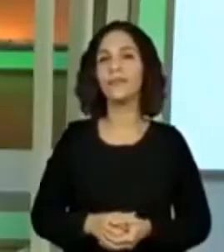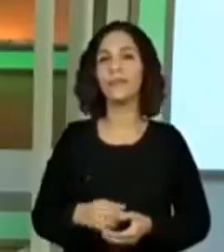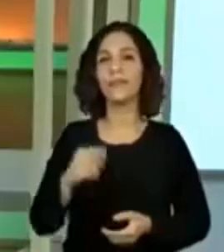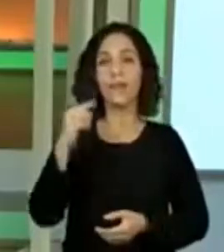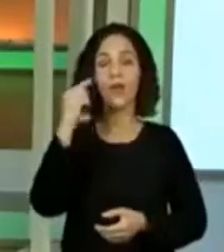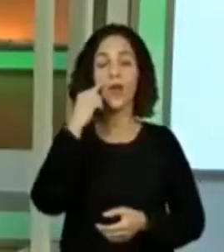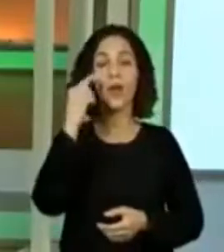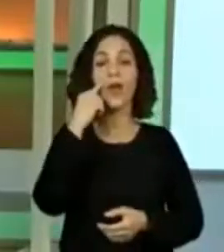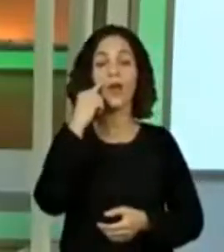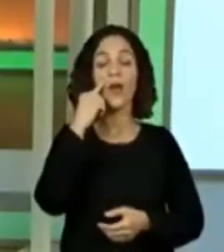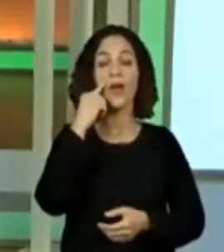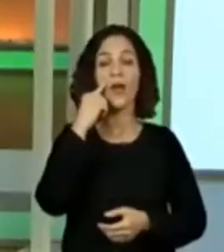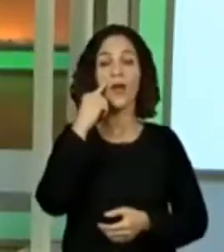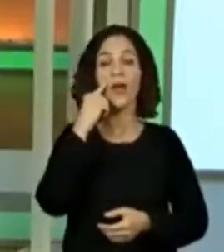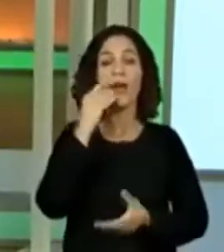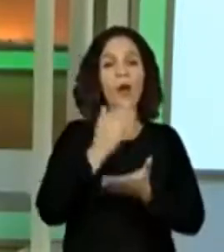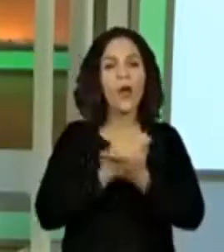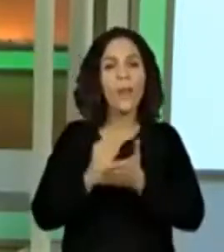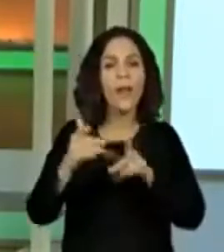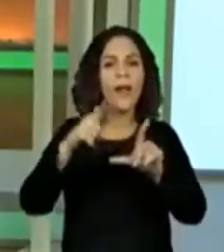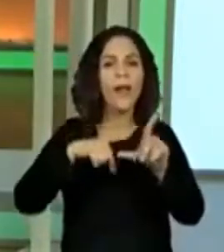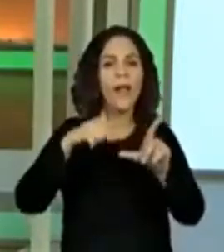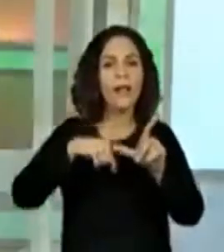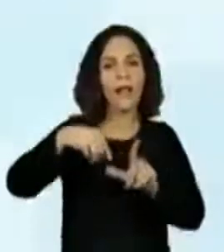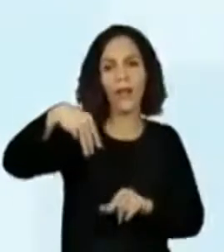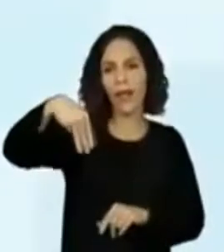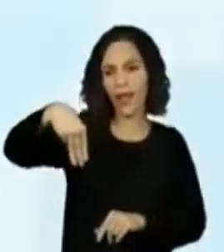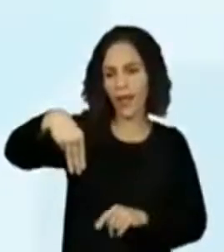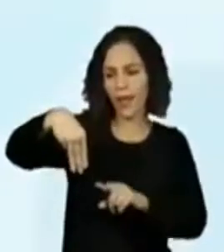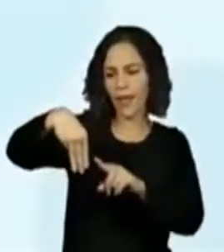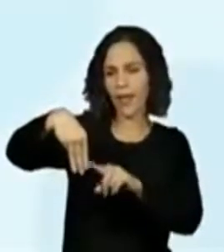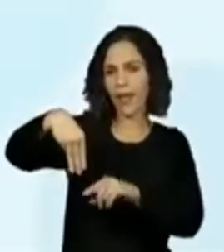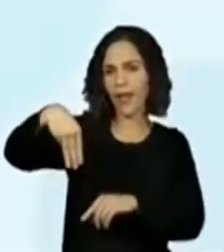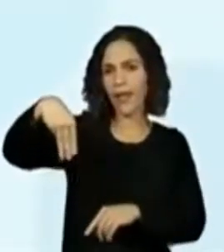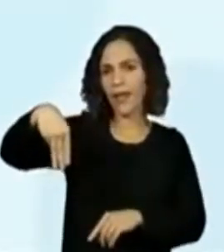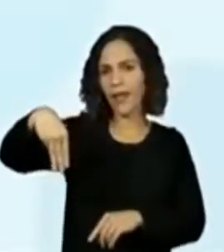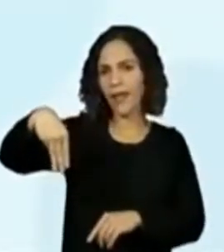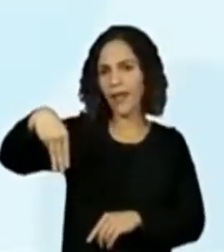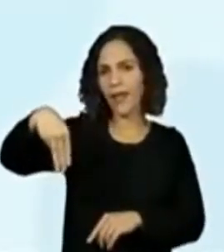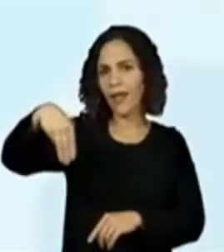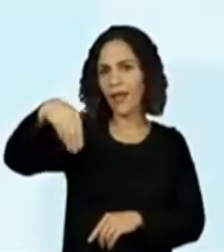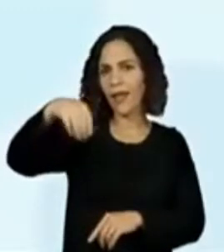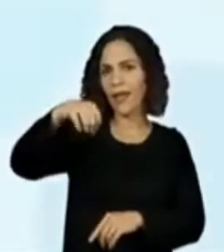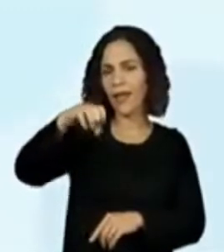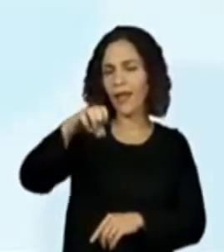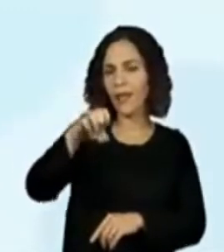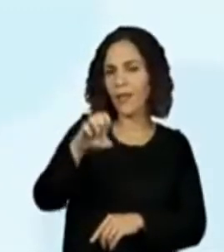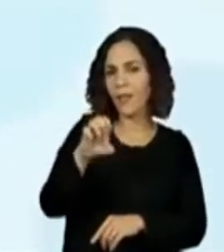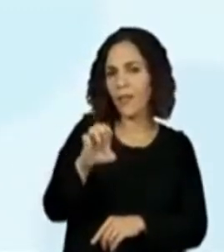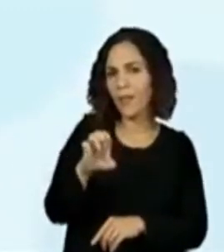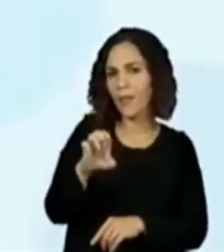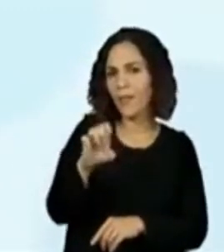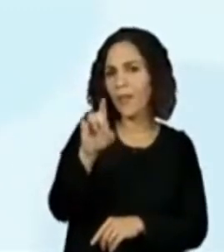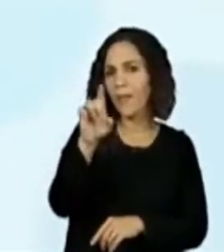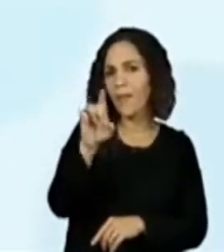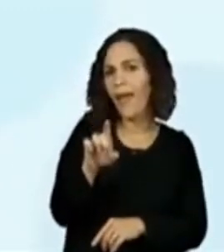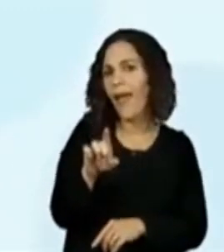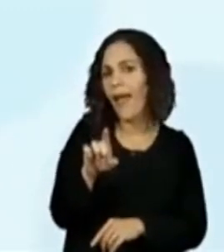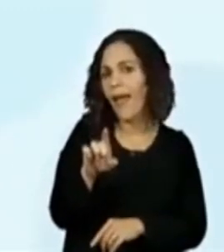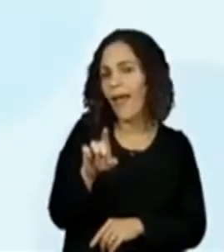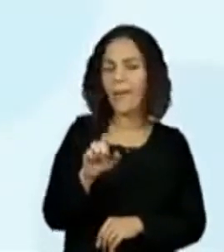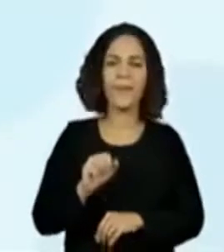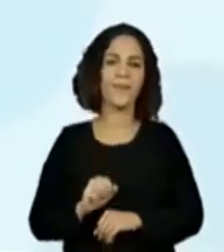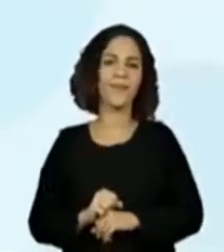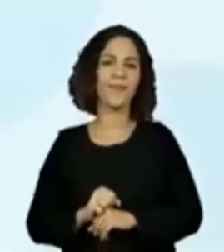Começando com a letrinha M. M com E. Mê. Mas tem um acento. Então, fica MÉ.